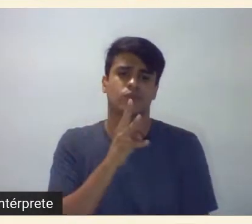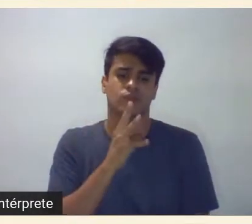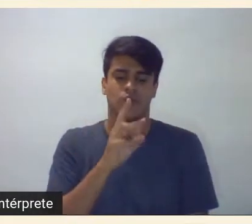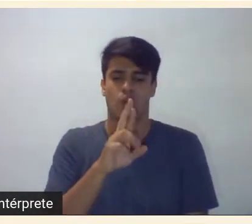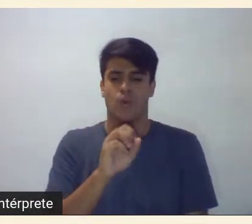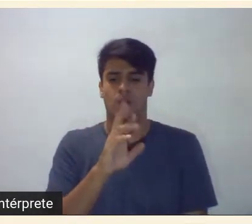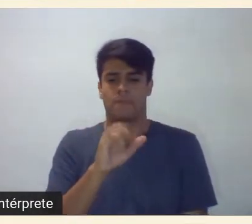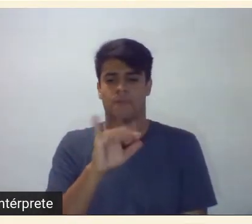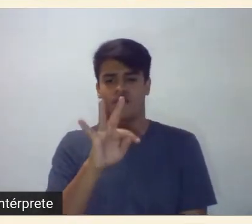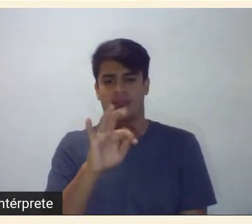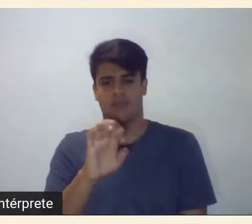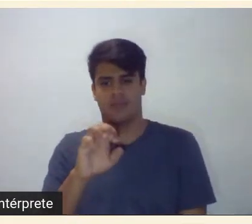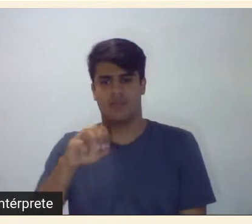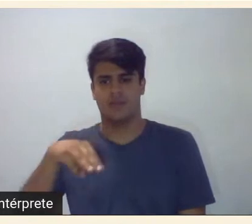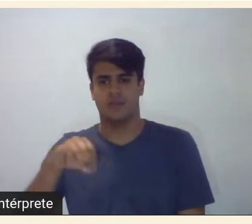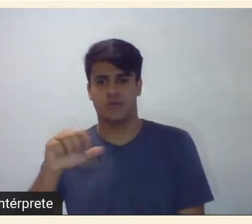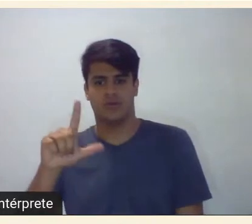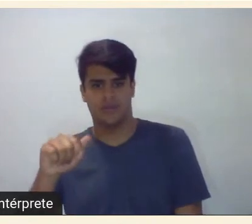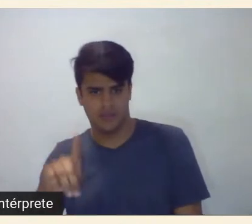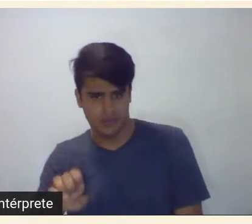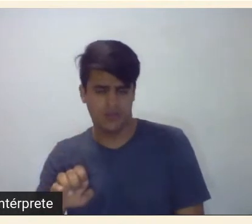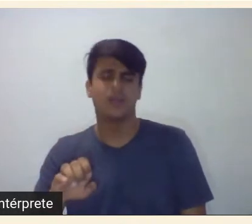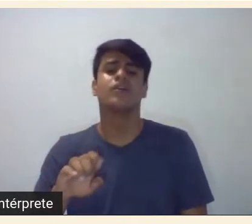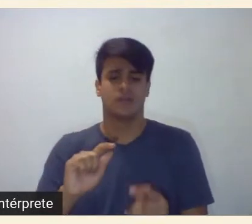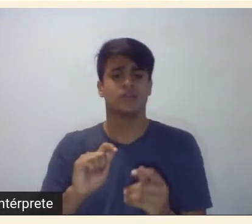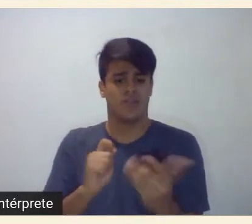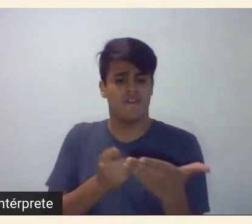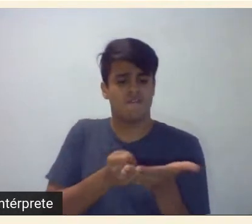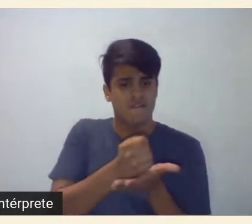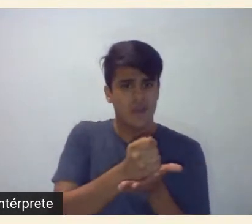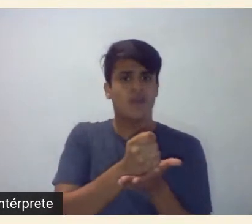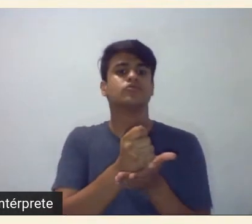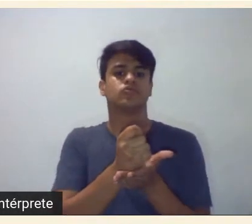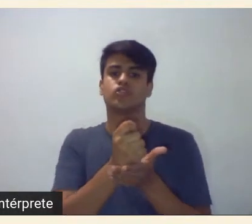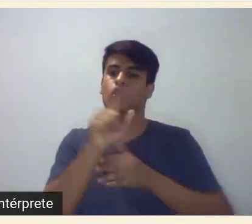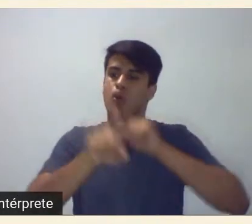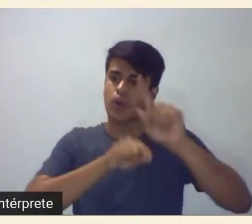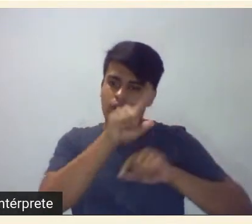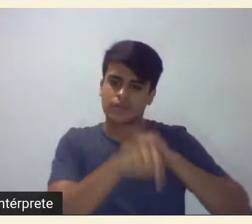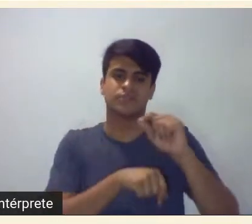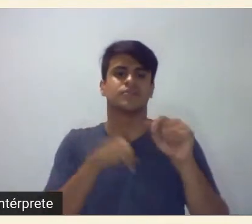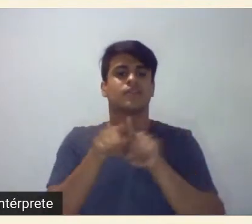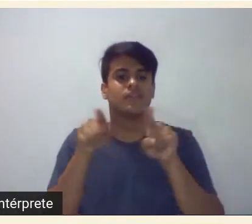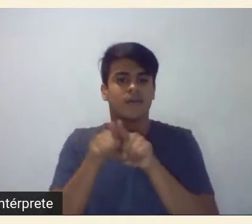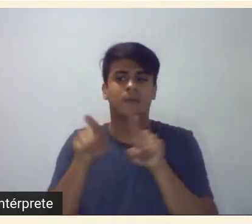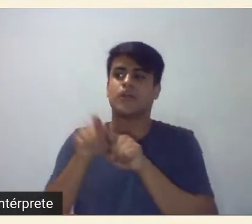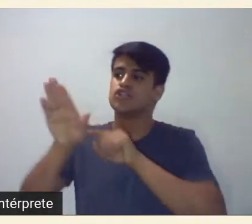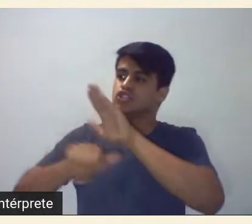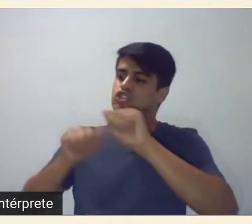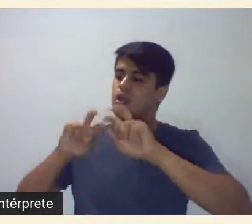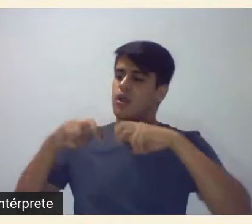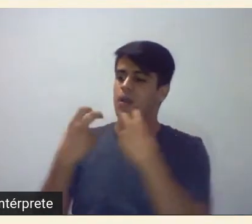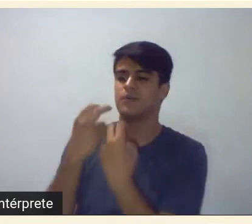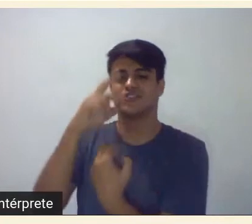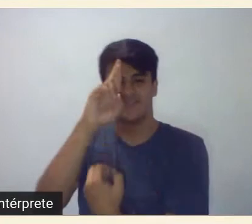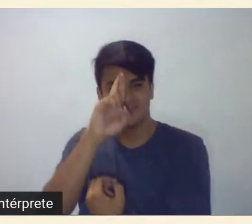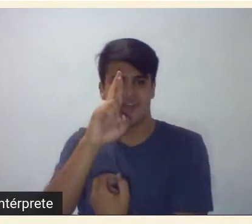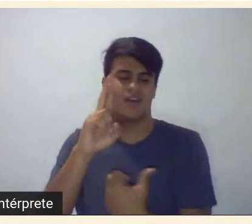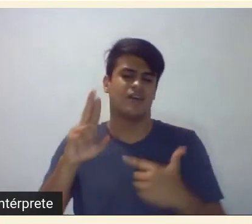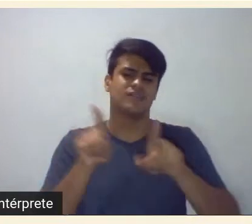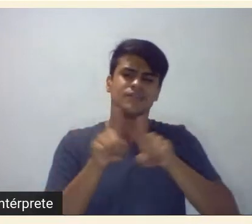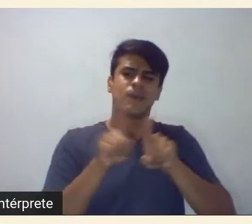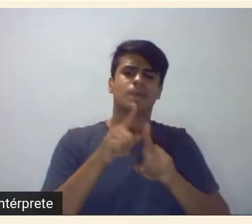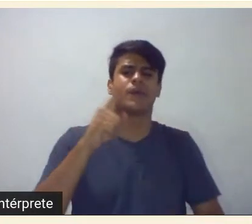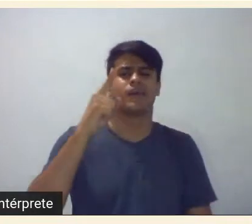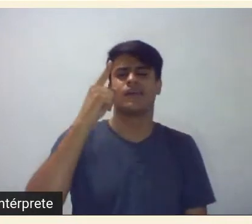quer dizer tem investimento numa coleção tem um investimento nos jantares tem um investimento nas viagens em fazer parte não numa